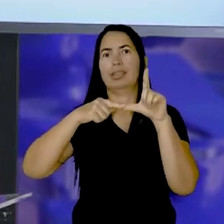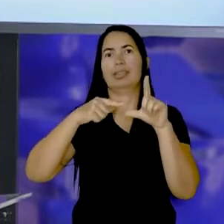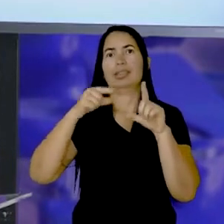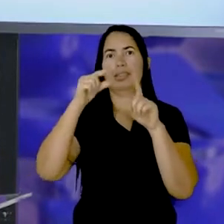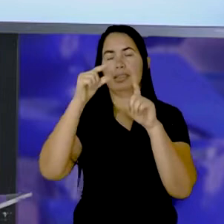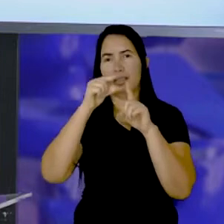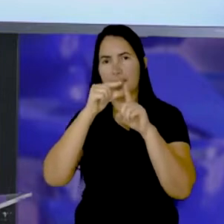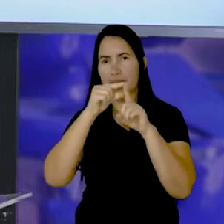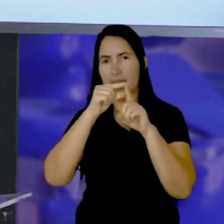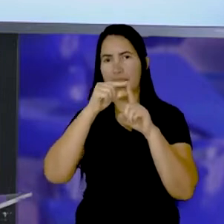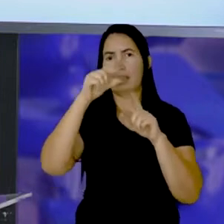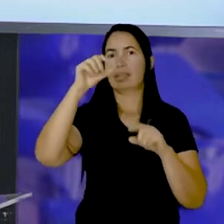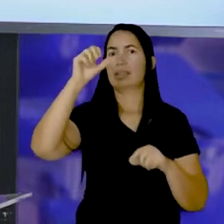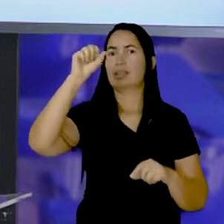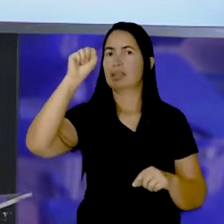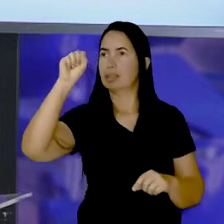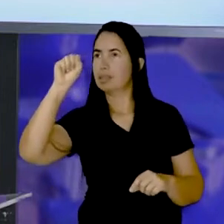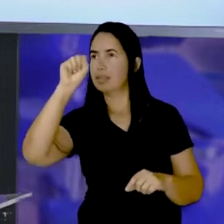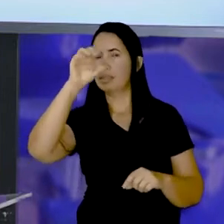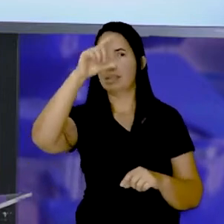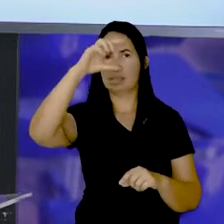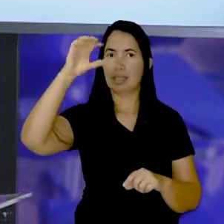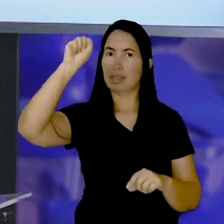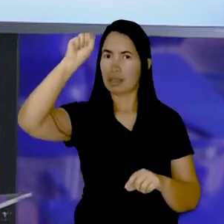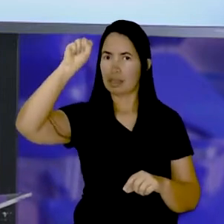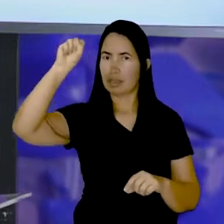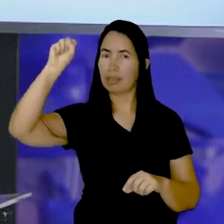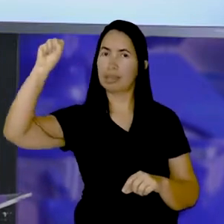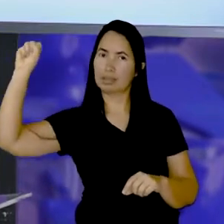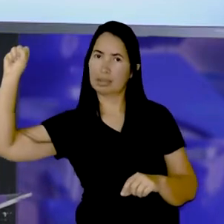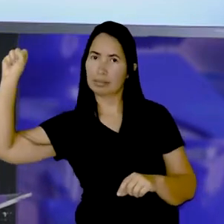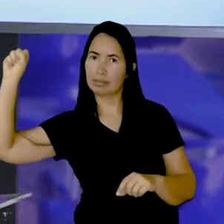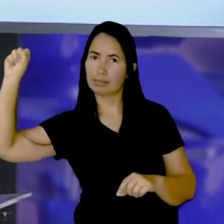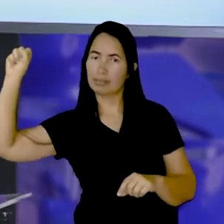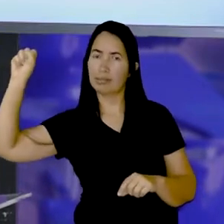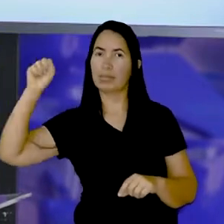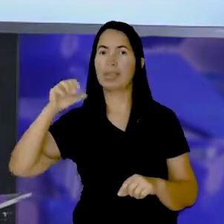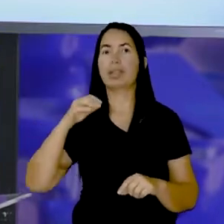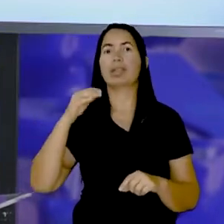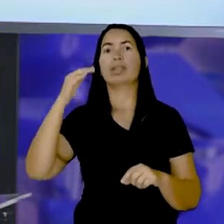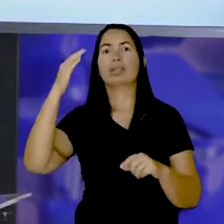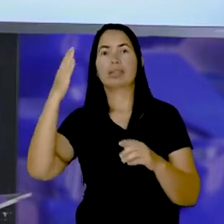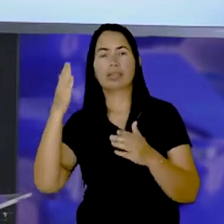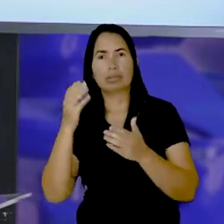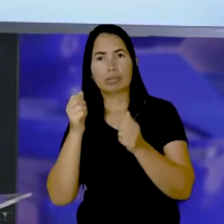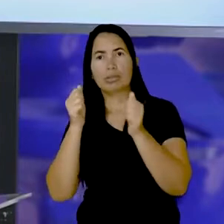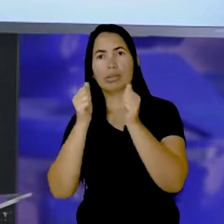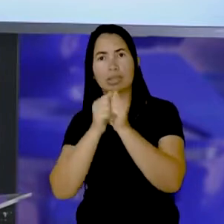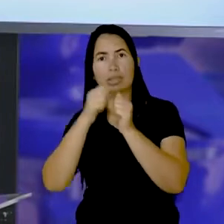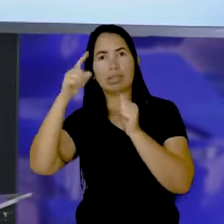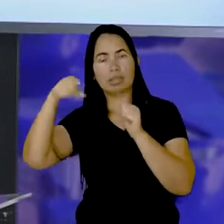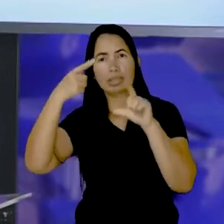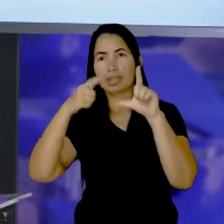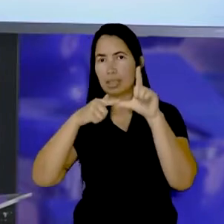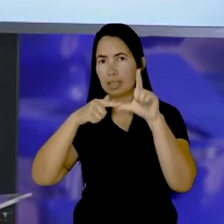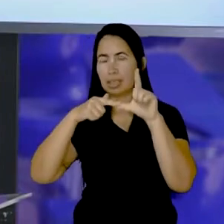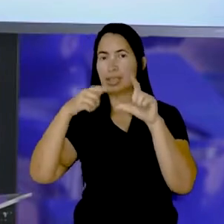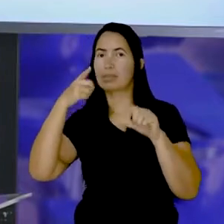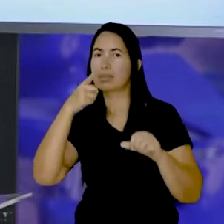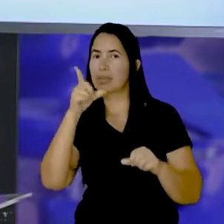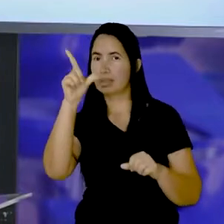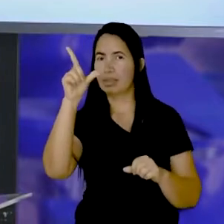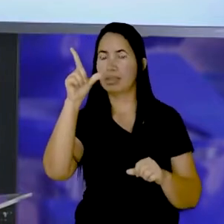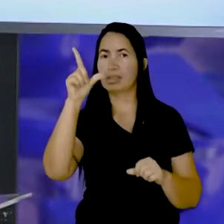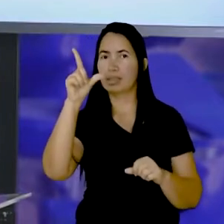daqui E vai colocar aqui É a letra S E isso você vai fazendo com as demais Até você conseguir